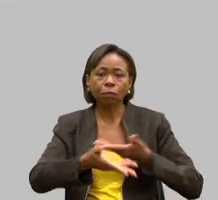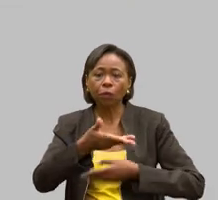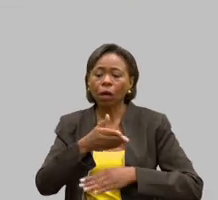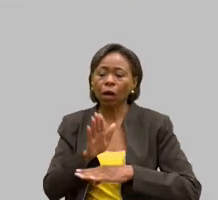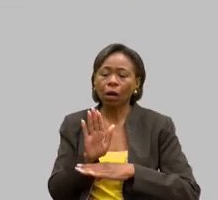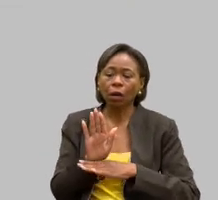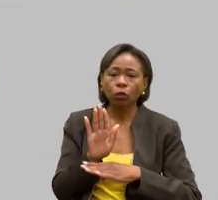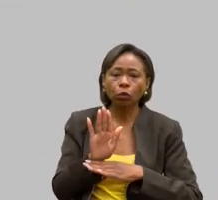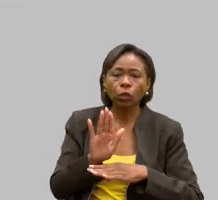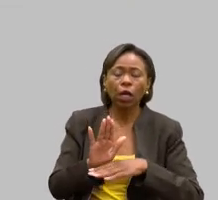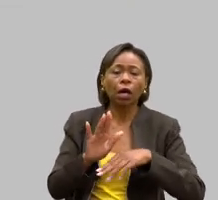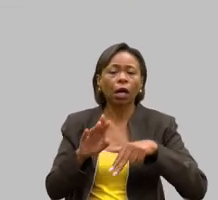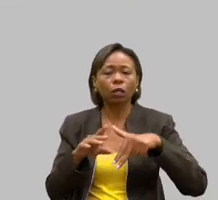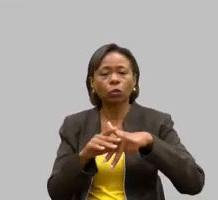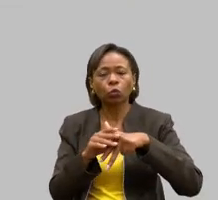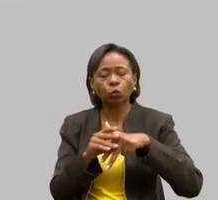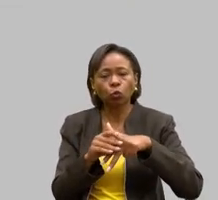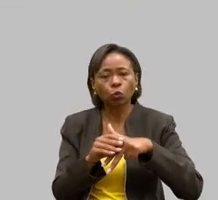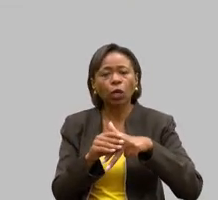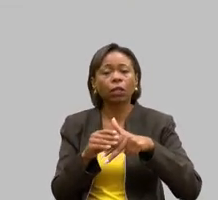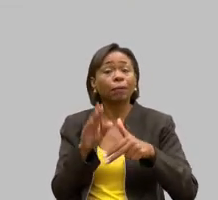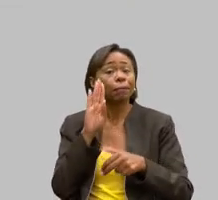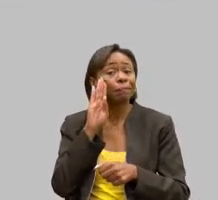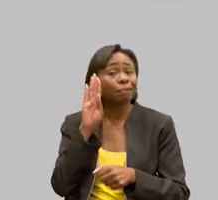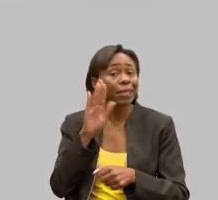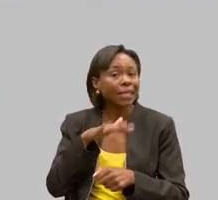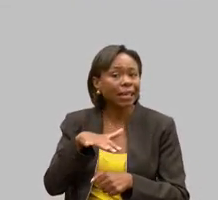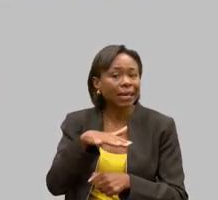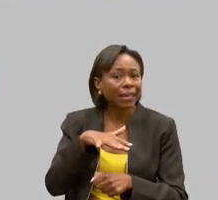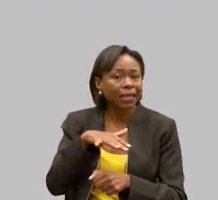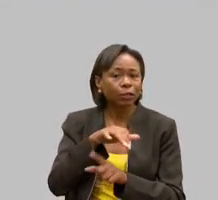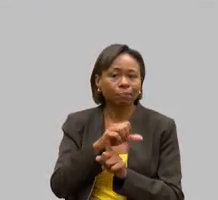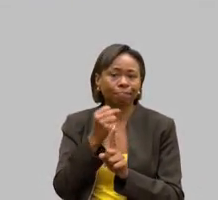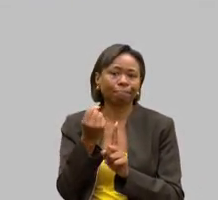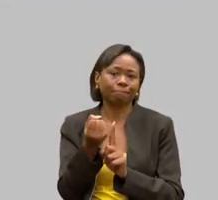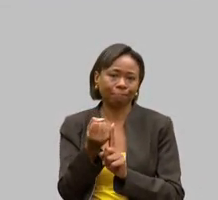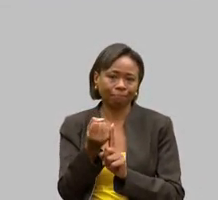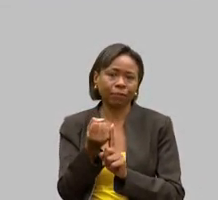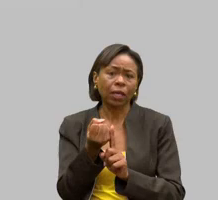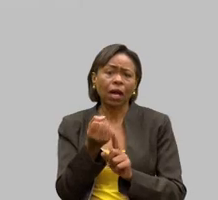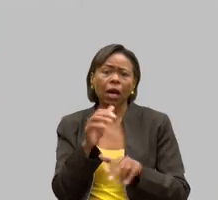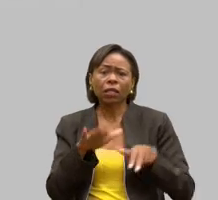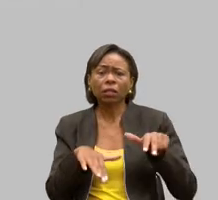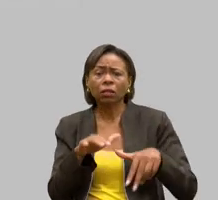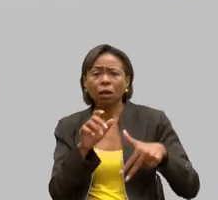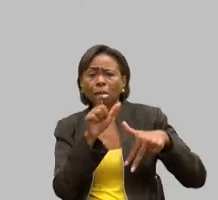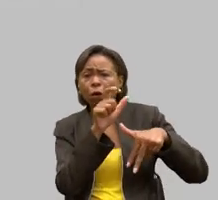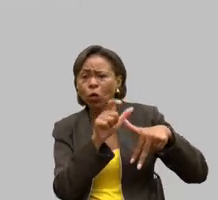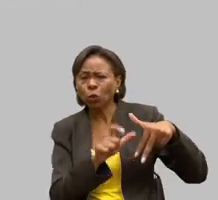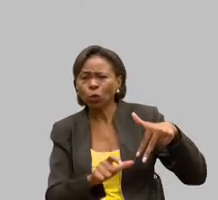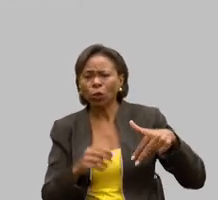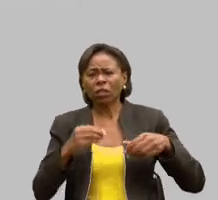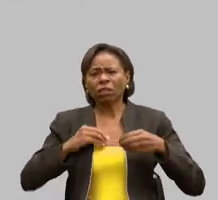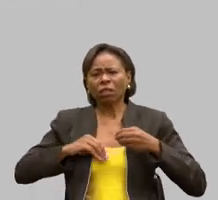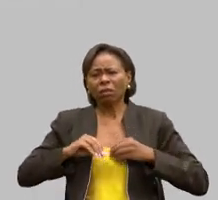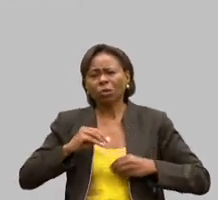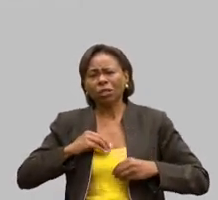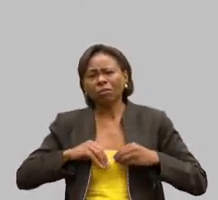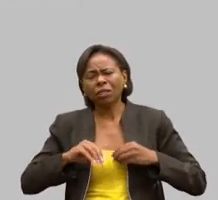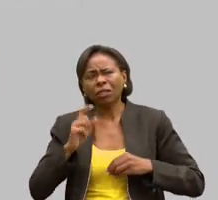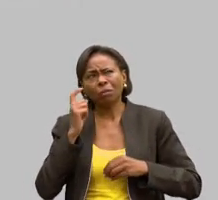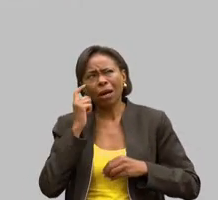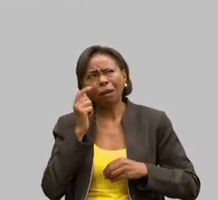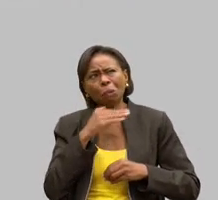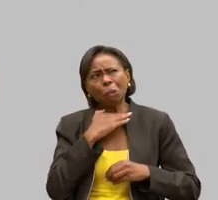na área social, pacientes que estão ali deprimidos, achando que vão morrer porque a doença é grave, então